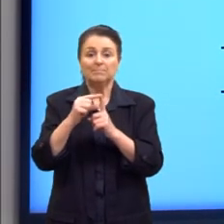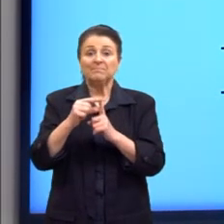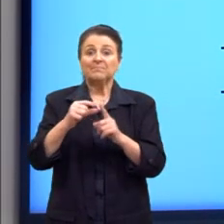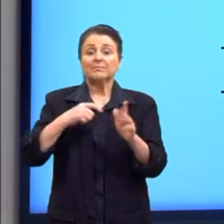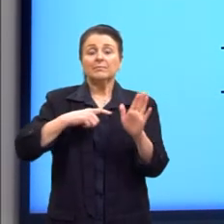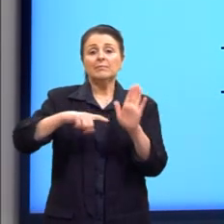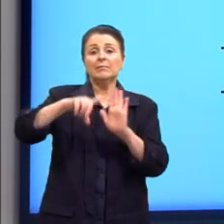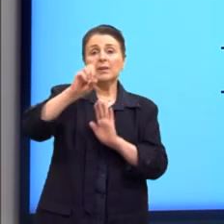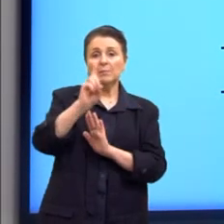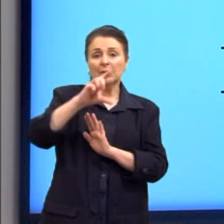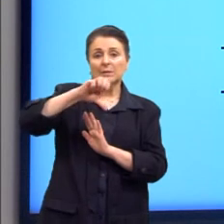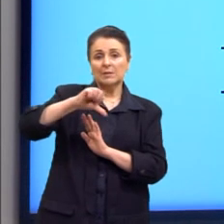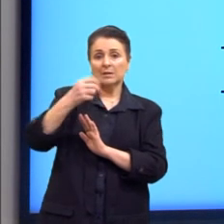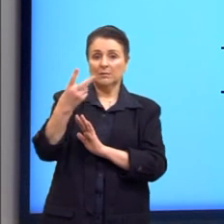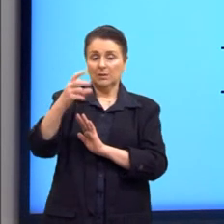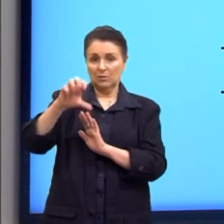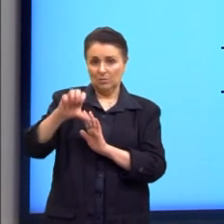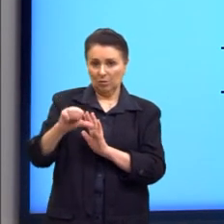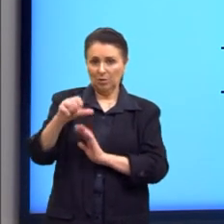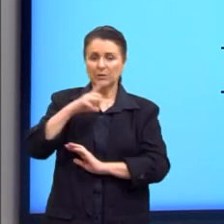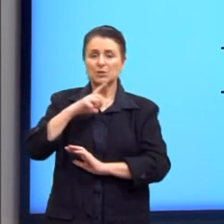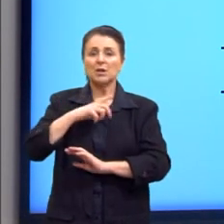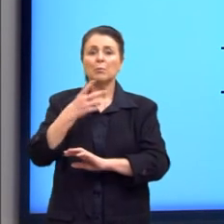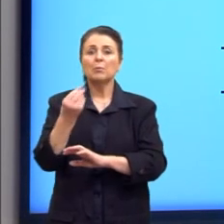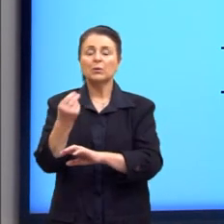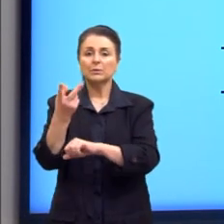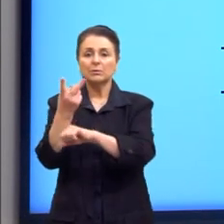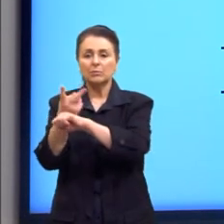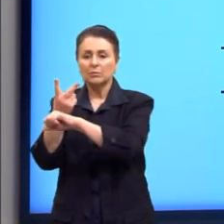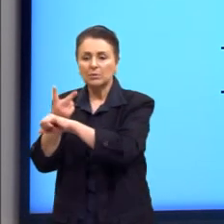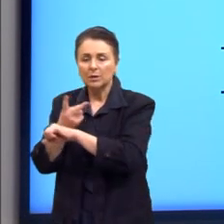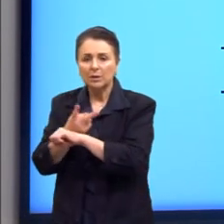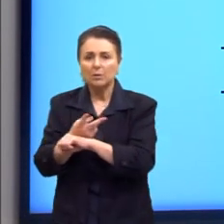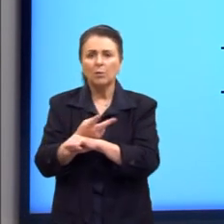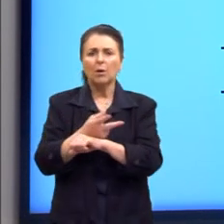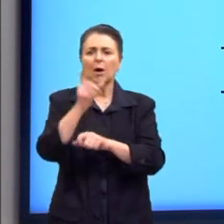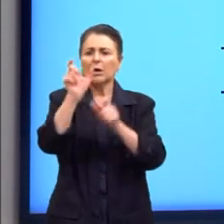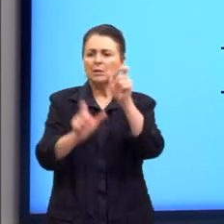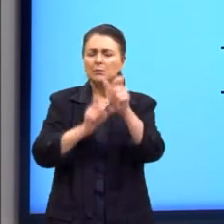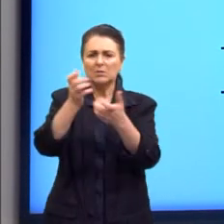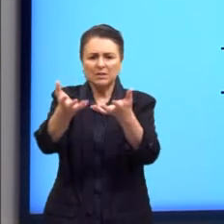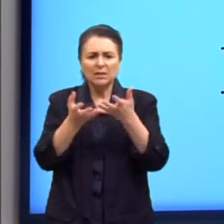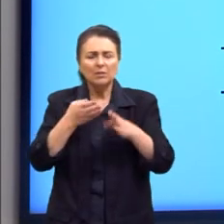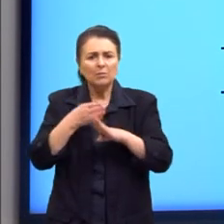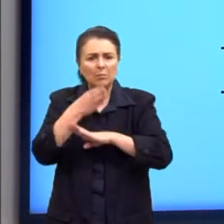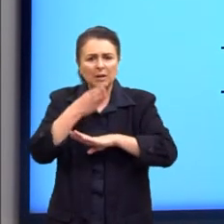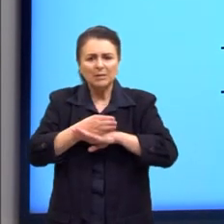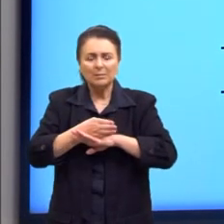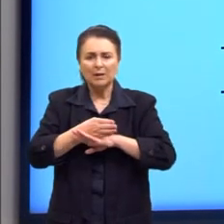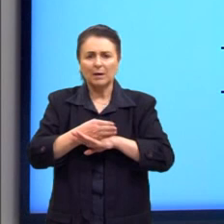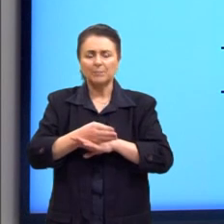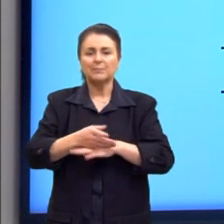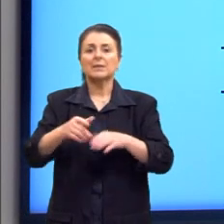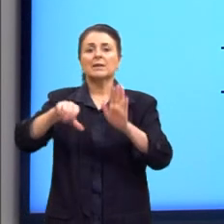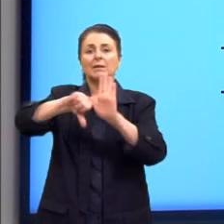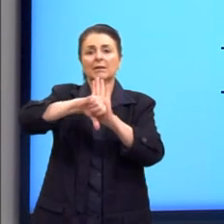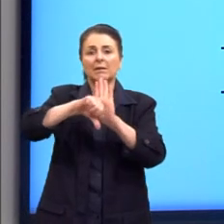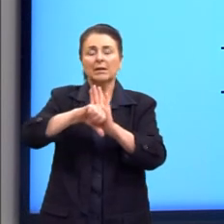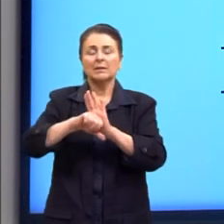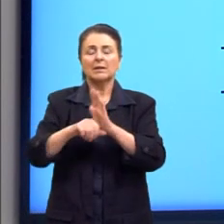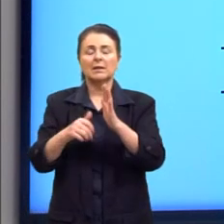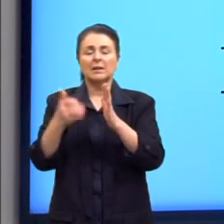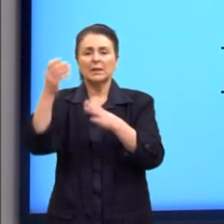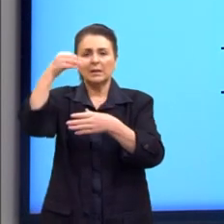o contrário. Tinha muito crédito, muita gente querendo participar dessa euforia, abrir sua indústria e ficar rico.